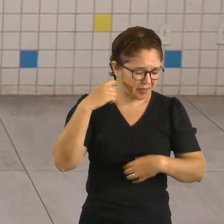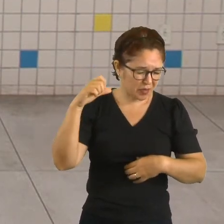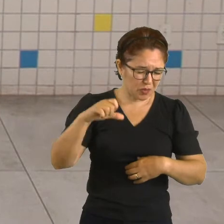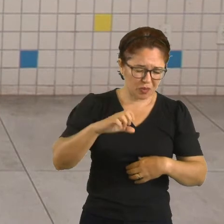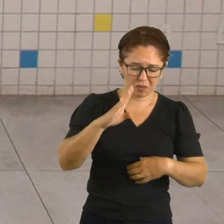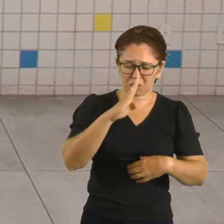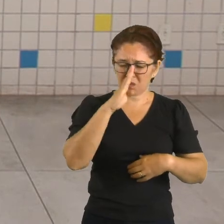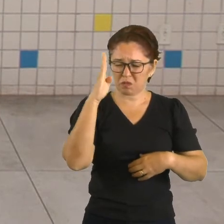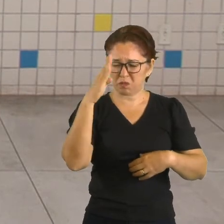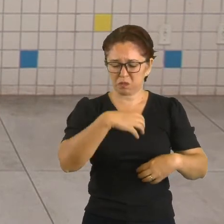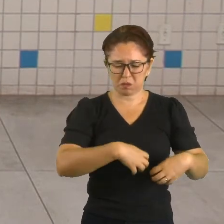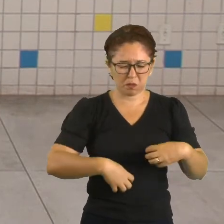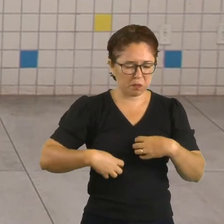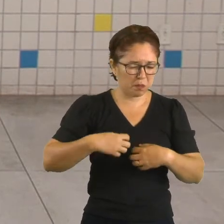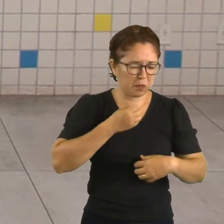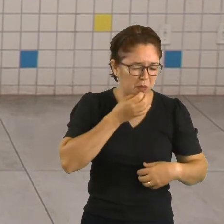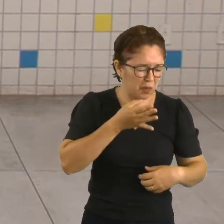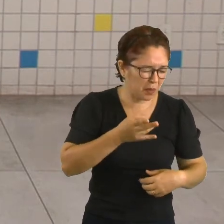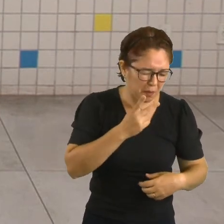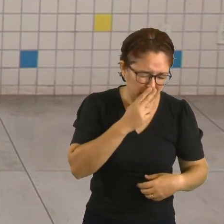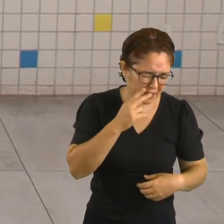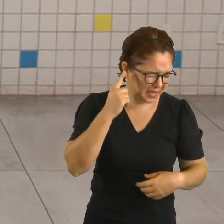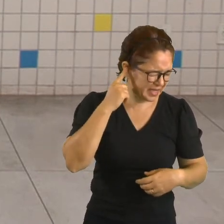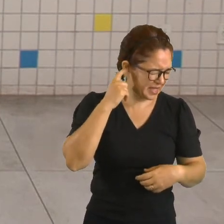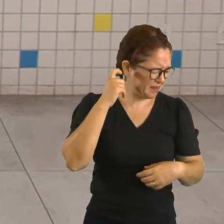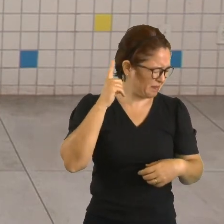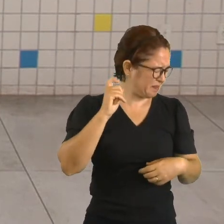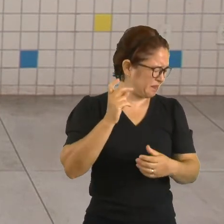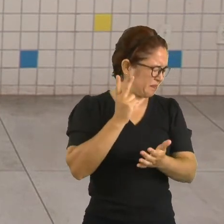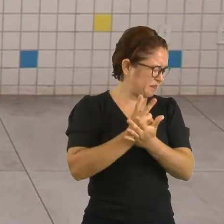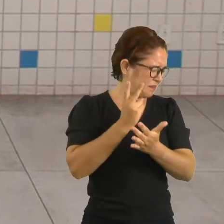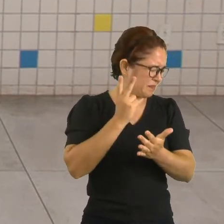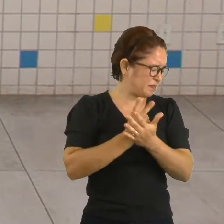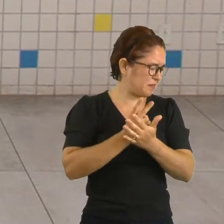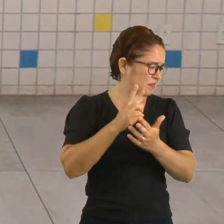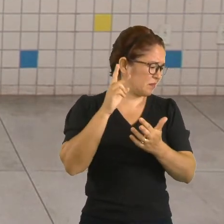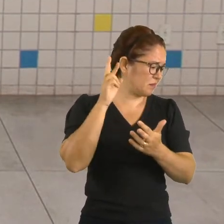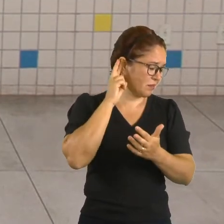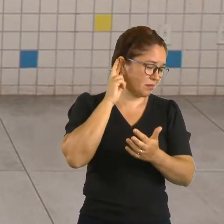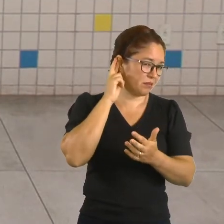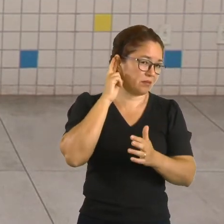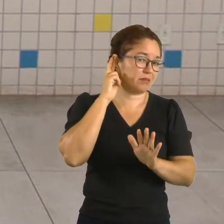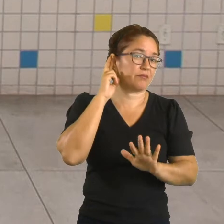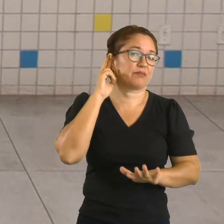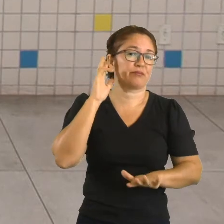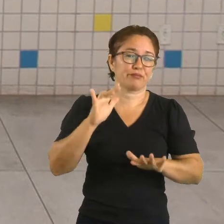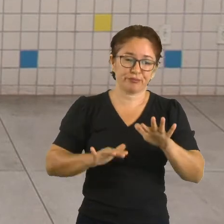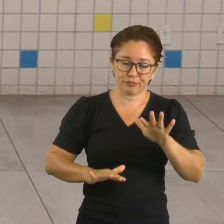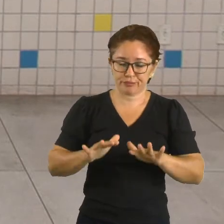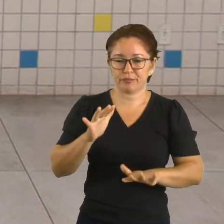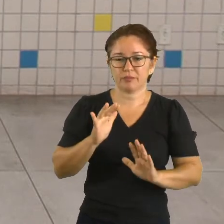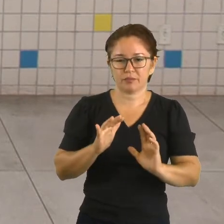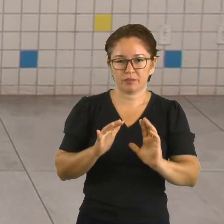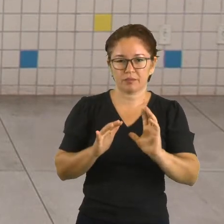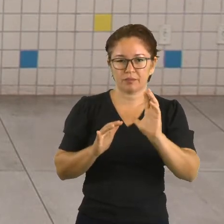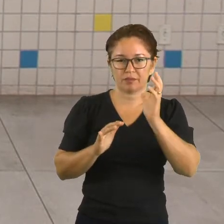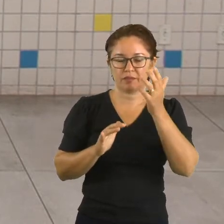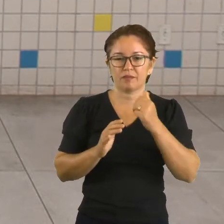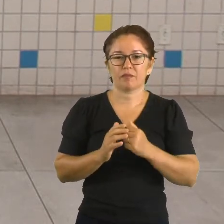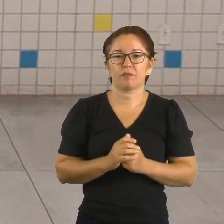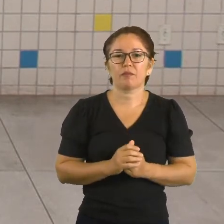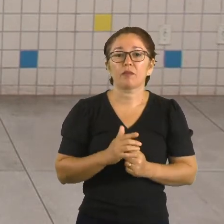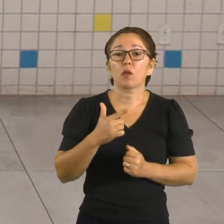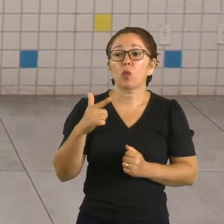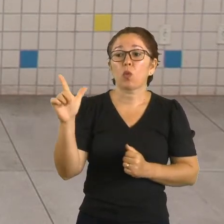nostalgia, zumbido e até a perda auditiva. Próximo slide, a gente vai ver sobre a